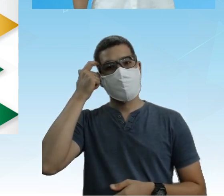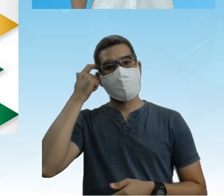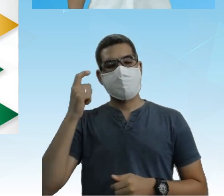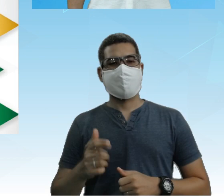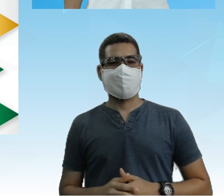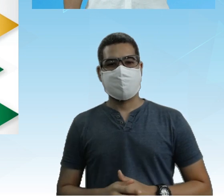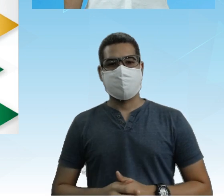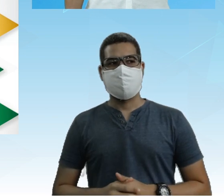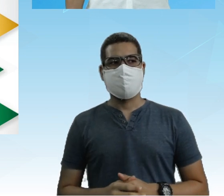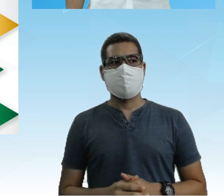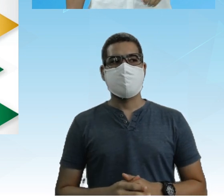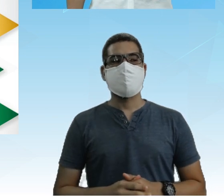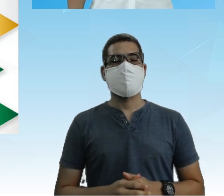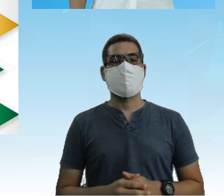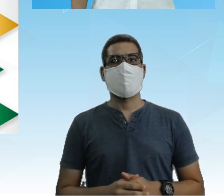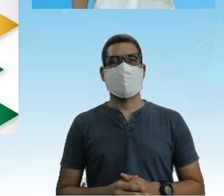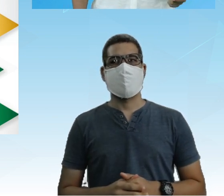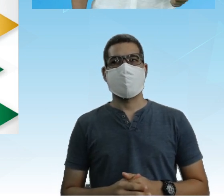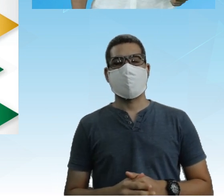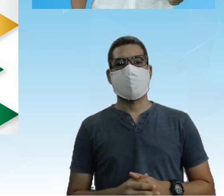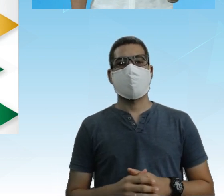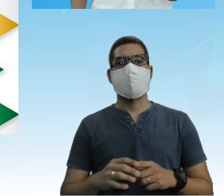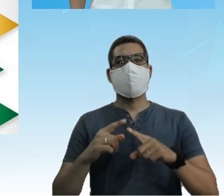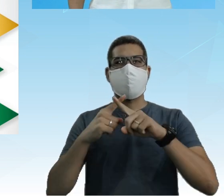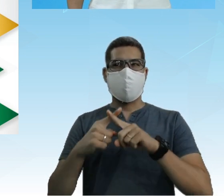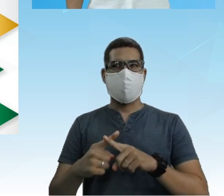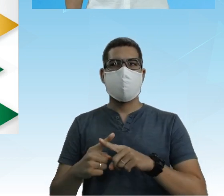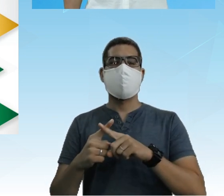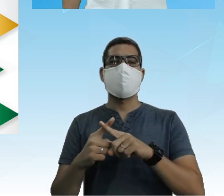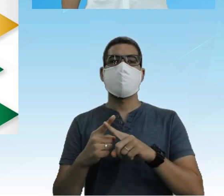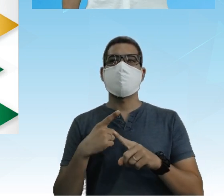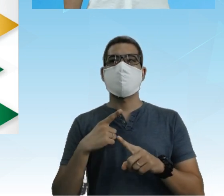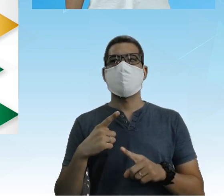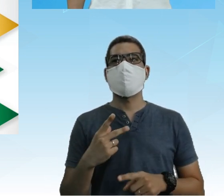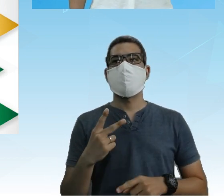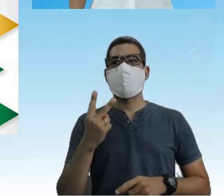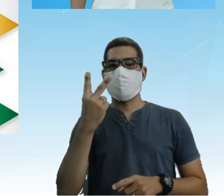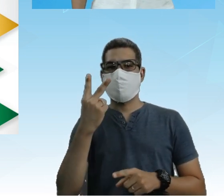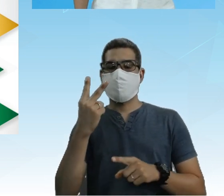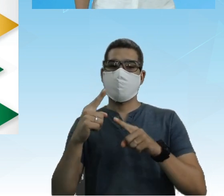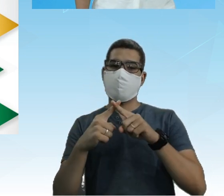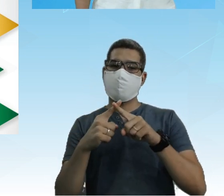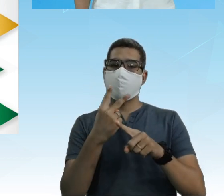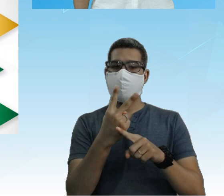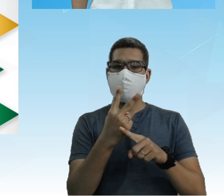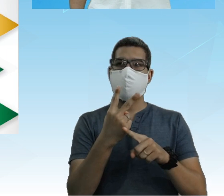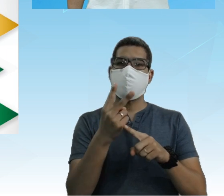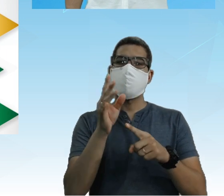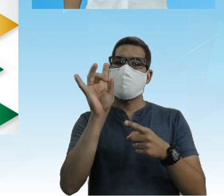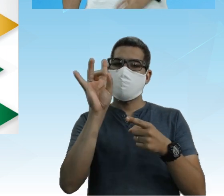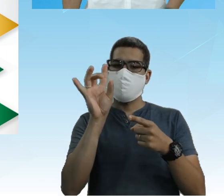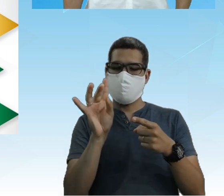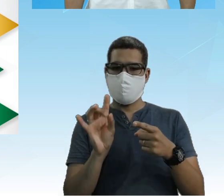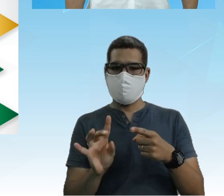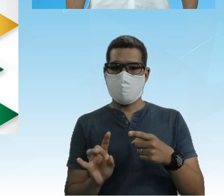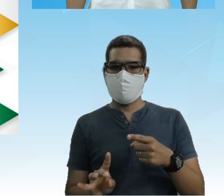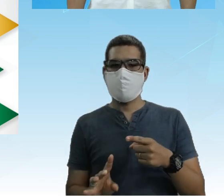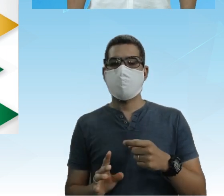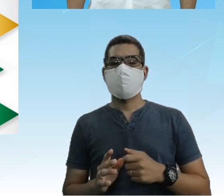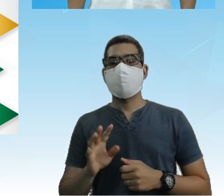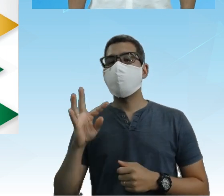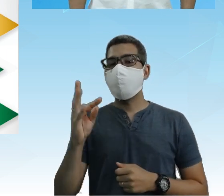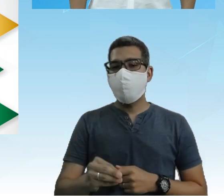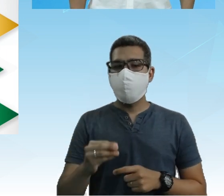Agora vamos multiplicar, né? Multiplicar 2 por 2 E cada uma dessa Todas eles vezes